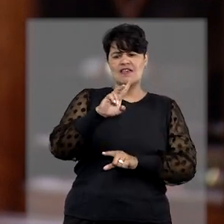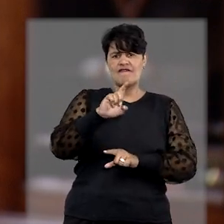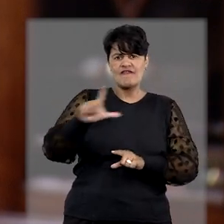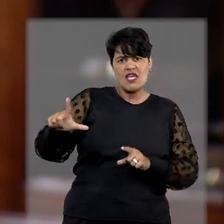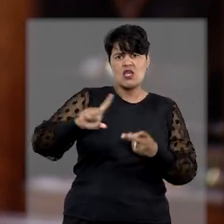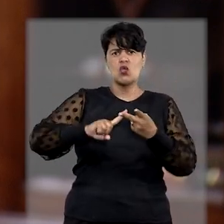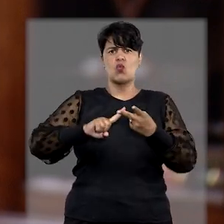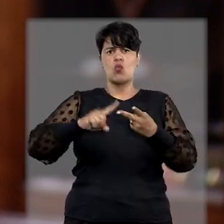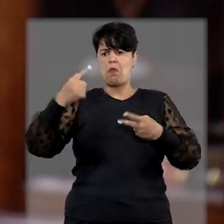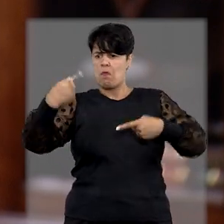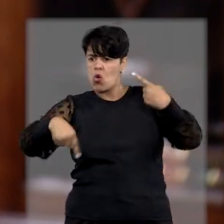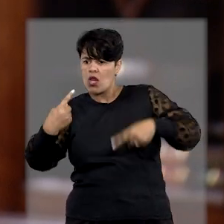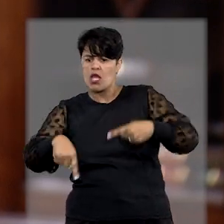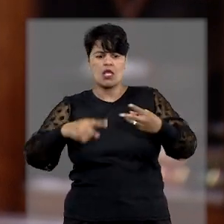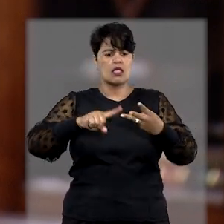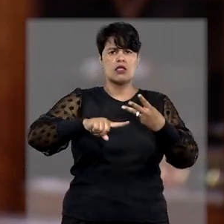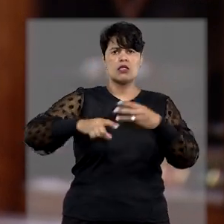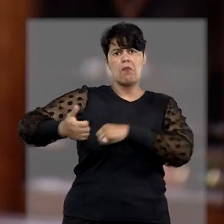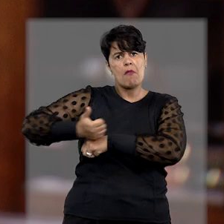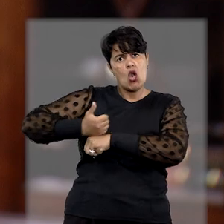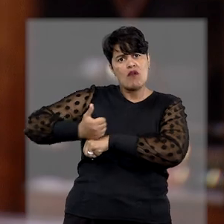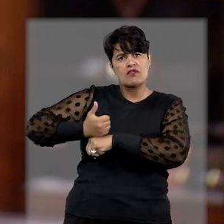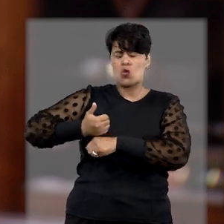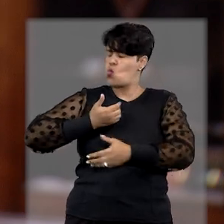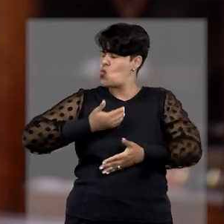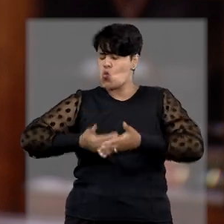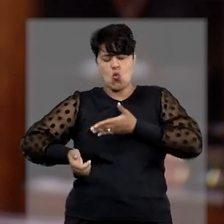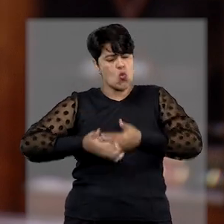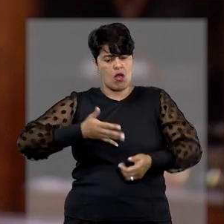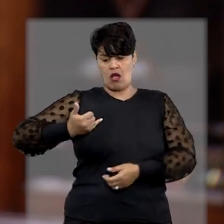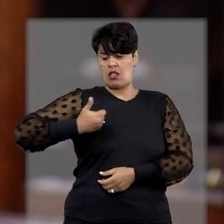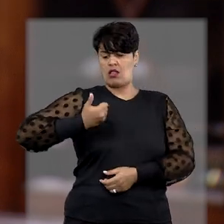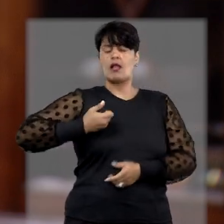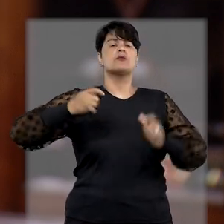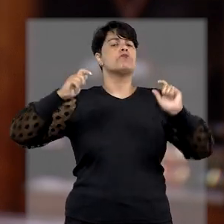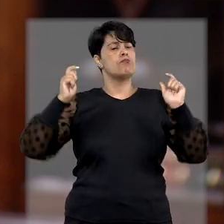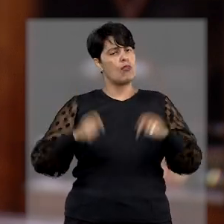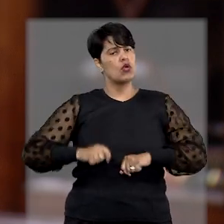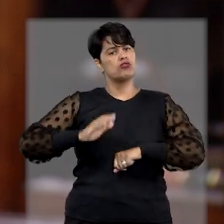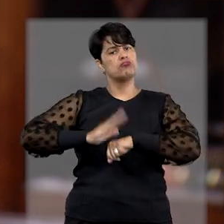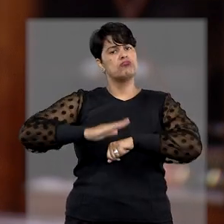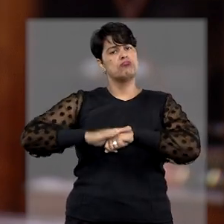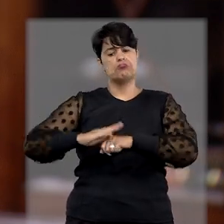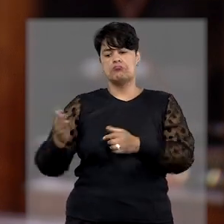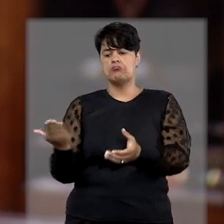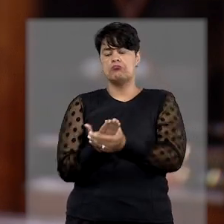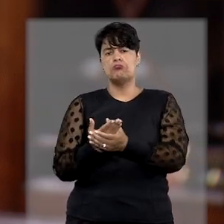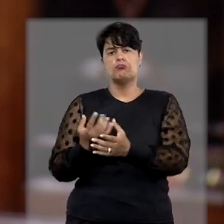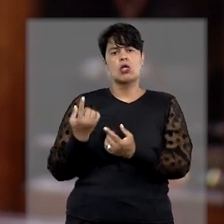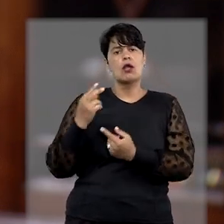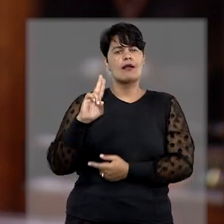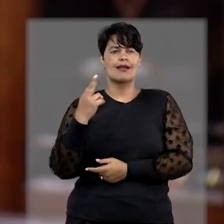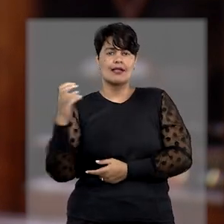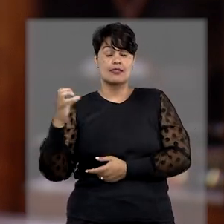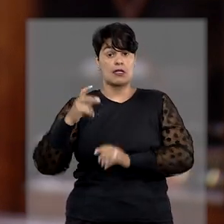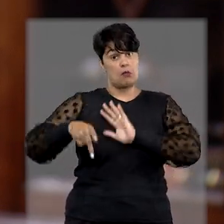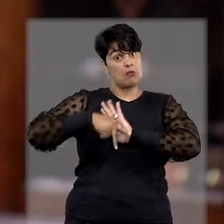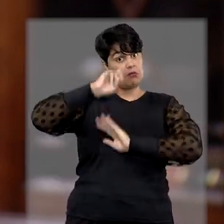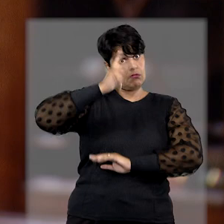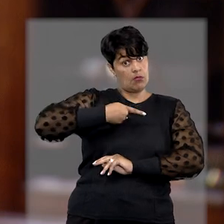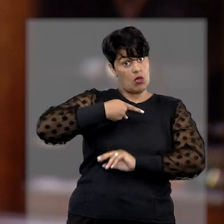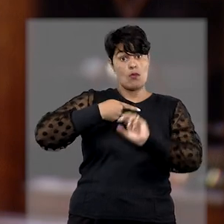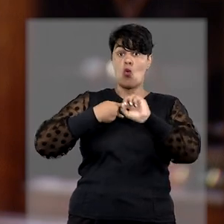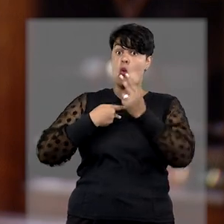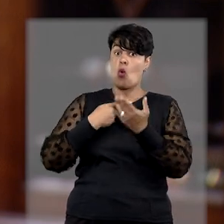capacidade política, profissão. Qualquer faixa etária você pode impetrar um habeas corpus, tanto em favor próprio